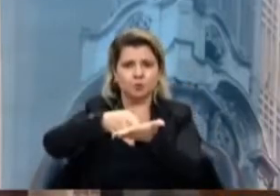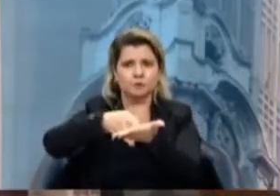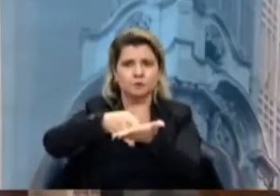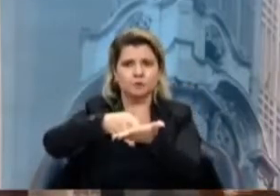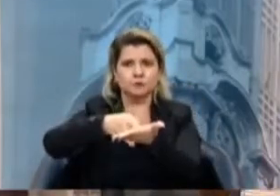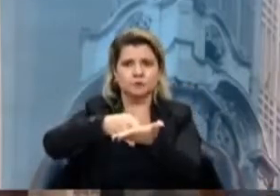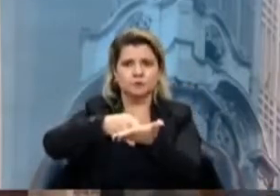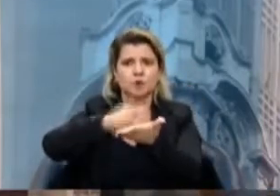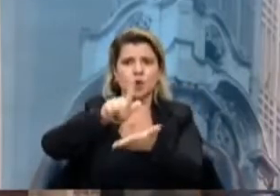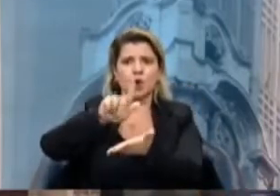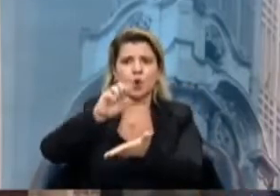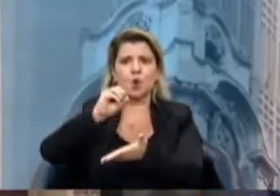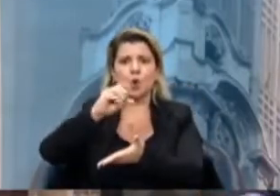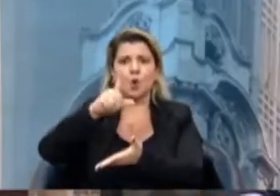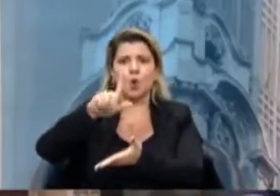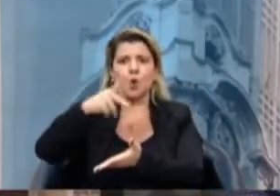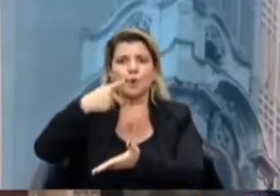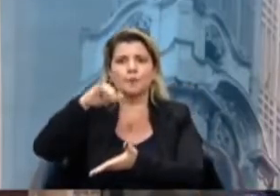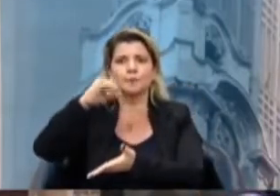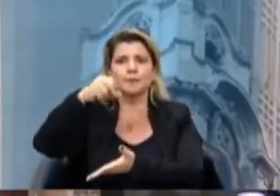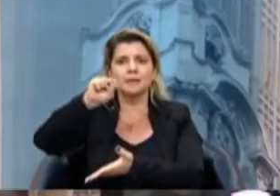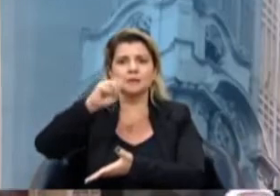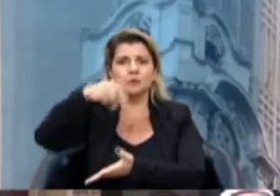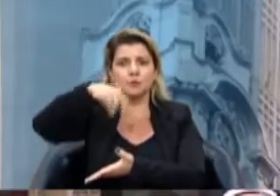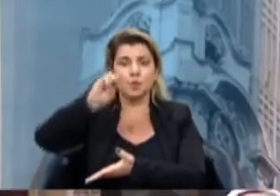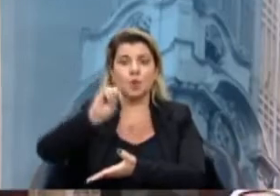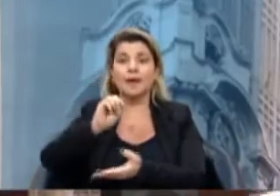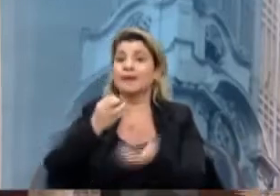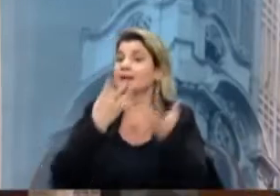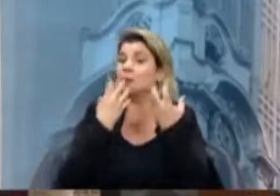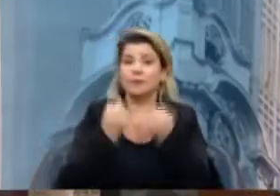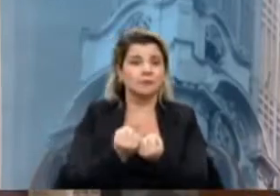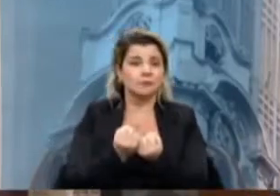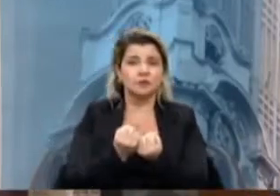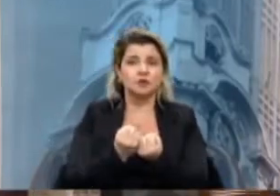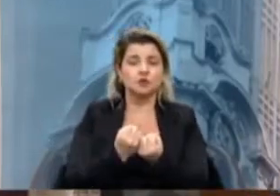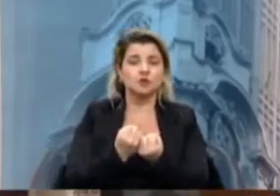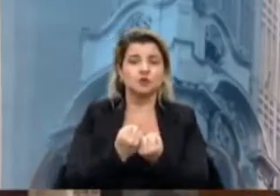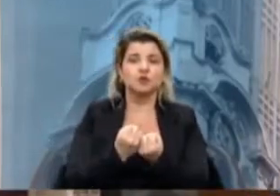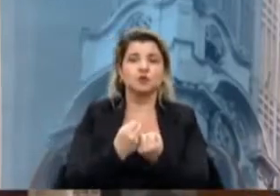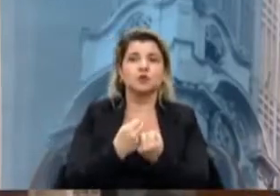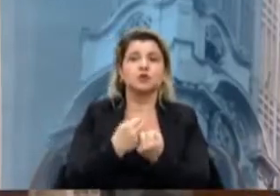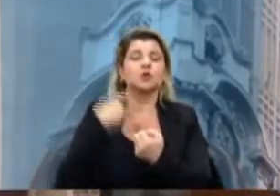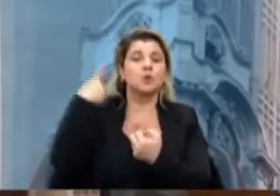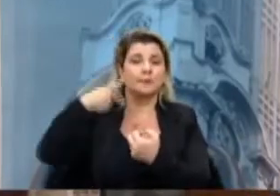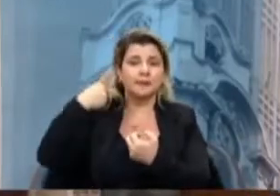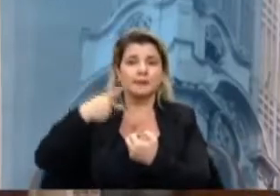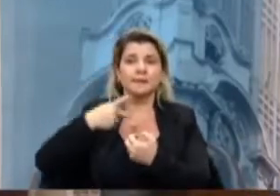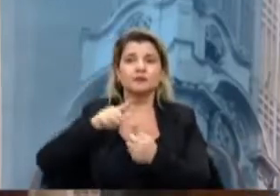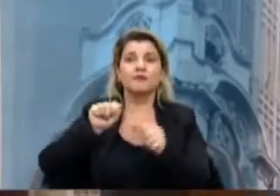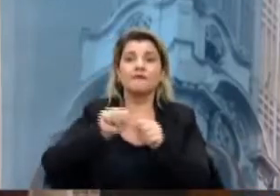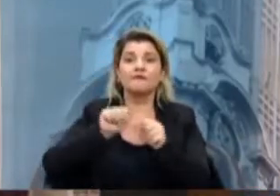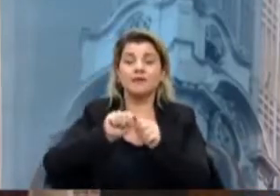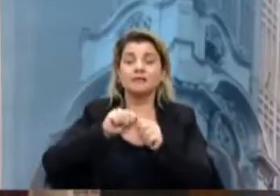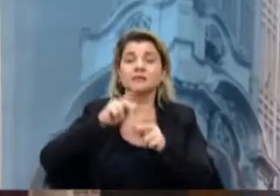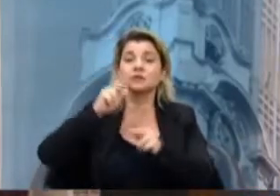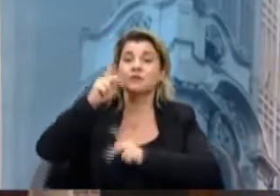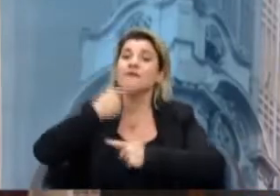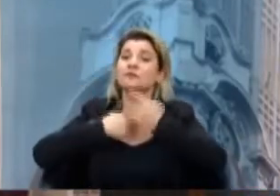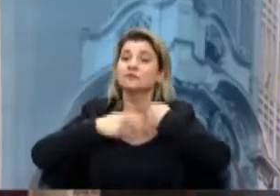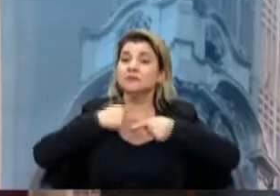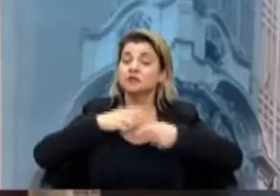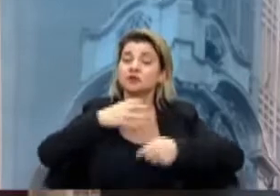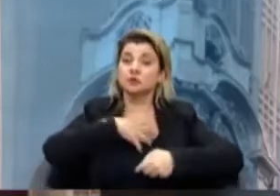Autoritarismo, golpismo, é quem não permite que o legislativo, que o Parlamento faça a sua vontade de valer de maneira